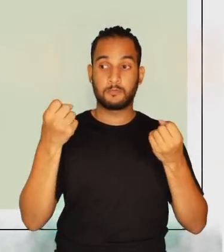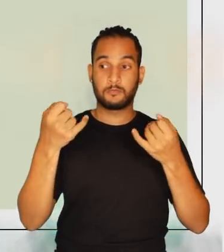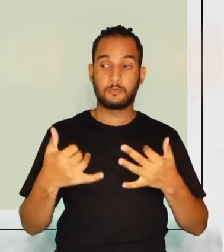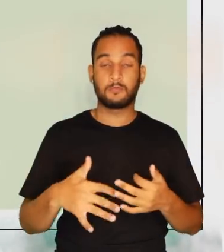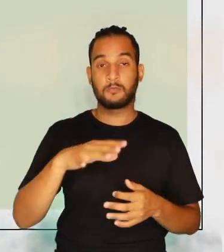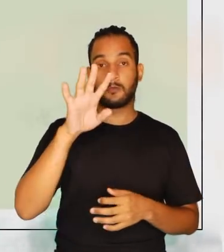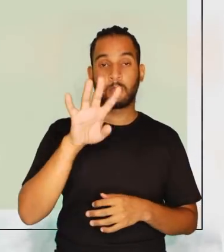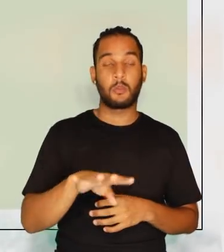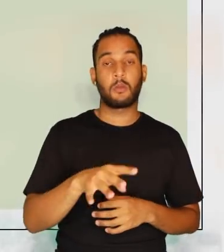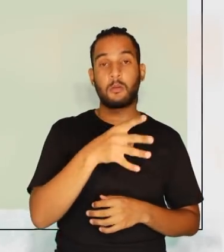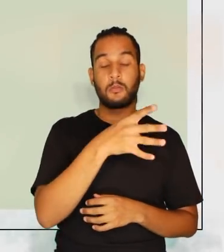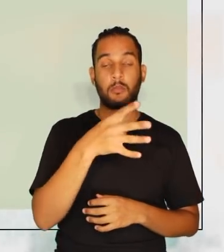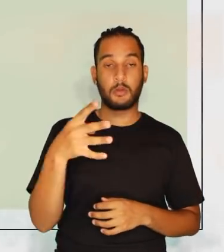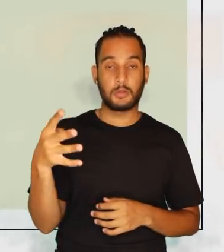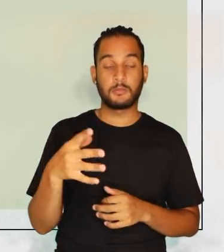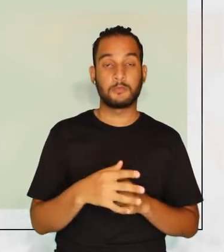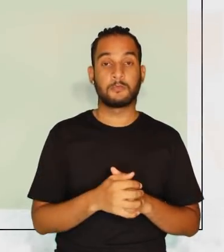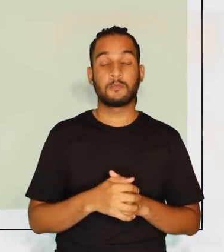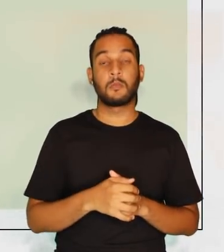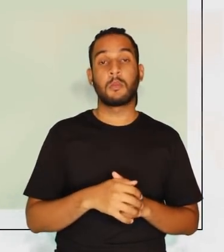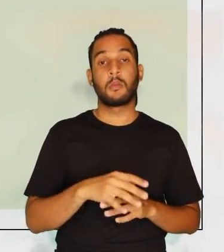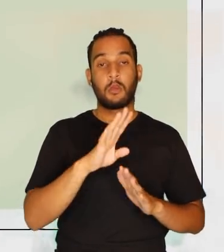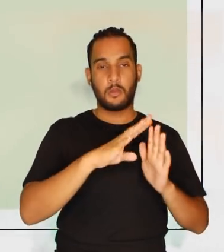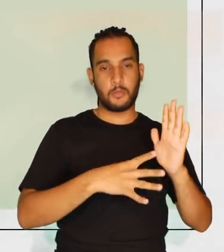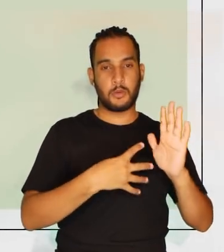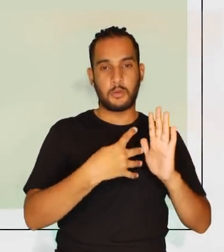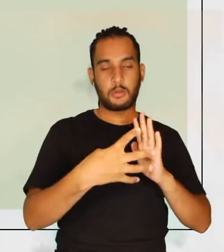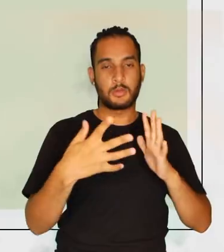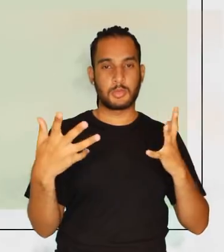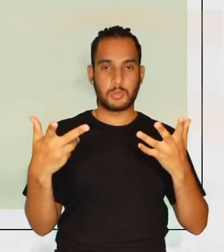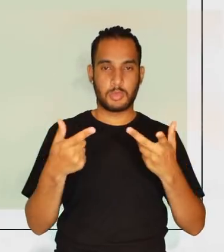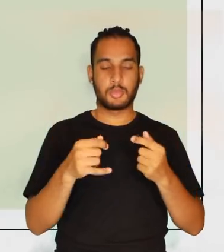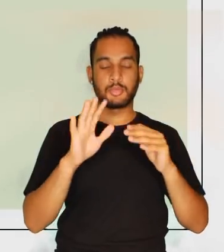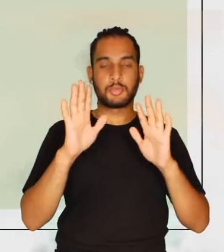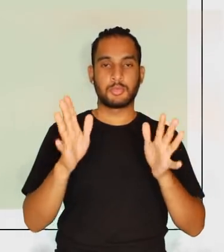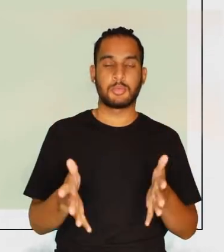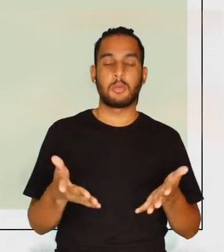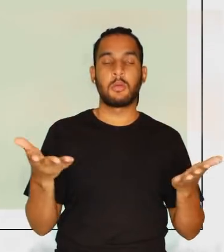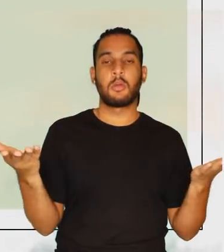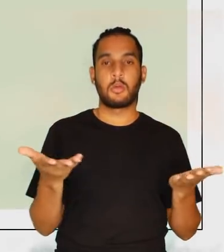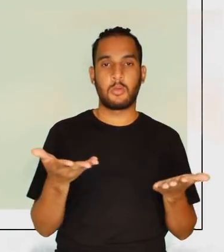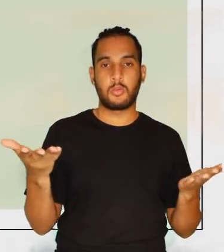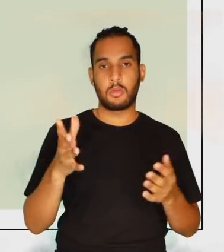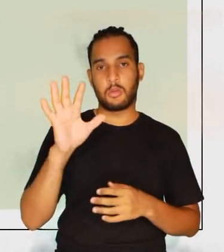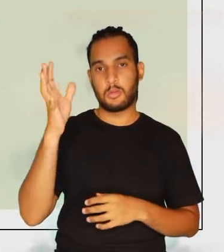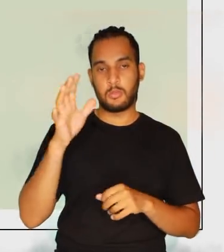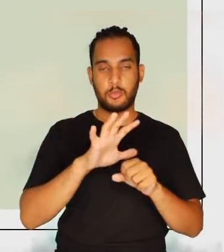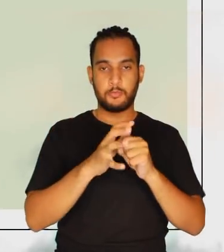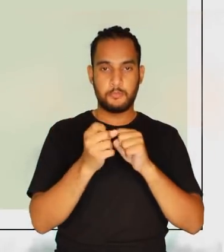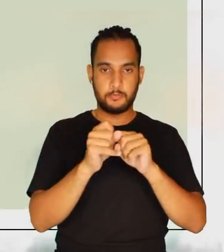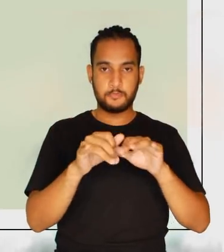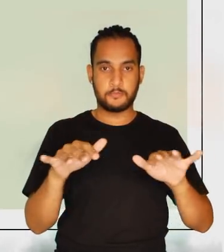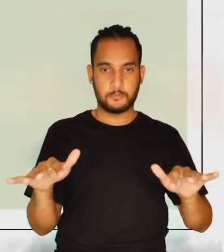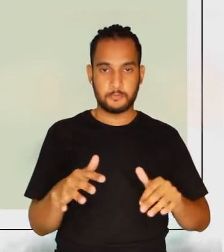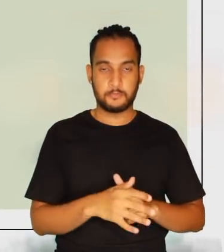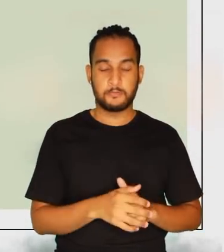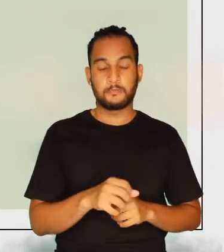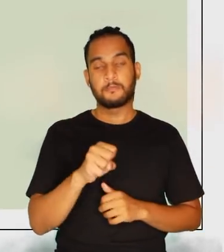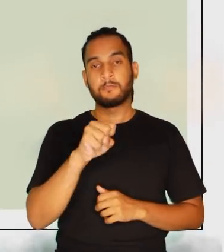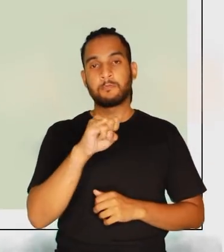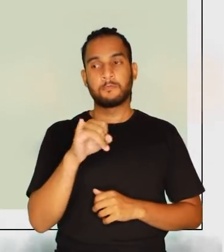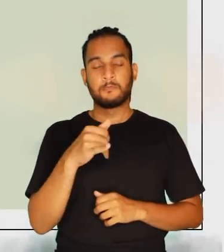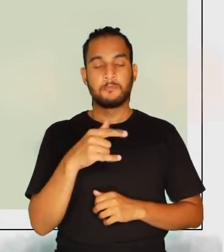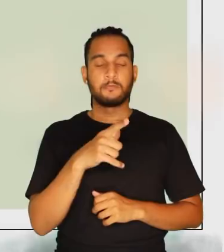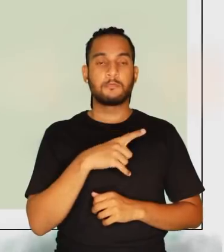Vamos agora, então, para a matriz realmente, essa matriz de habilidades que foi realizada para esse tempo agora de pandemia.